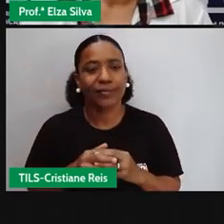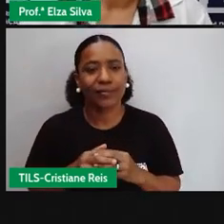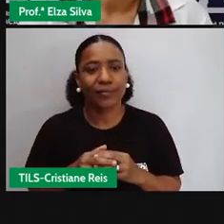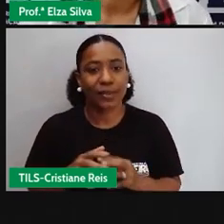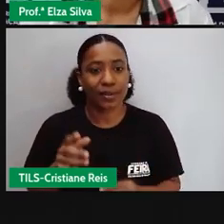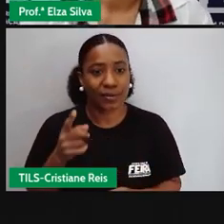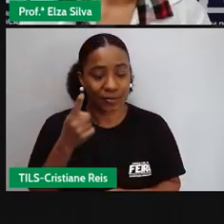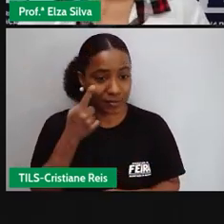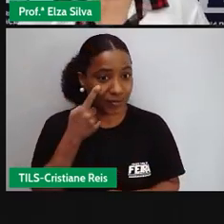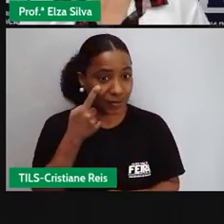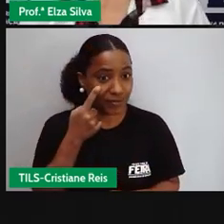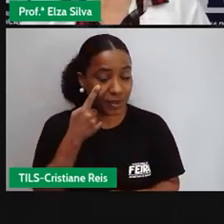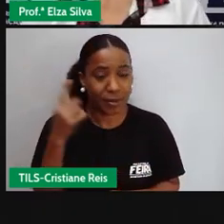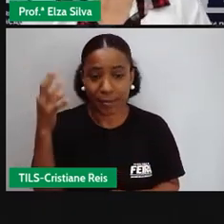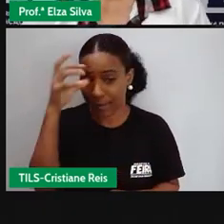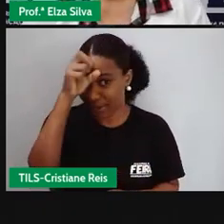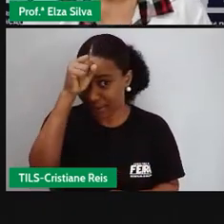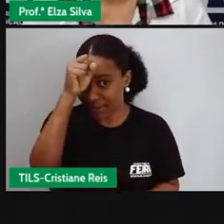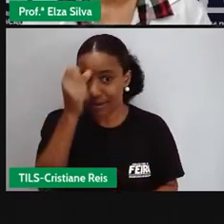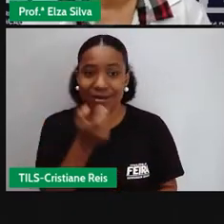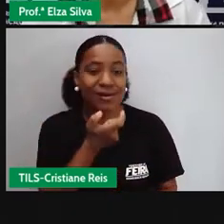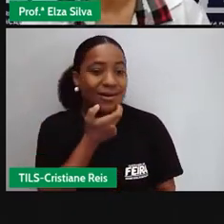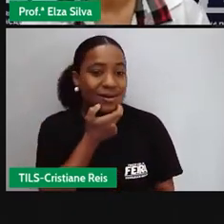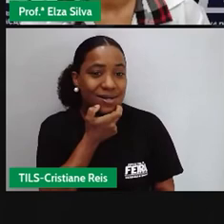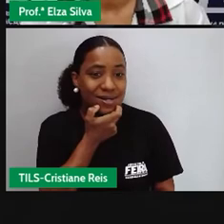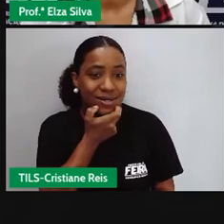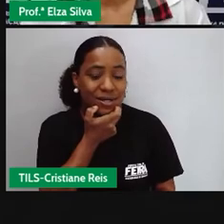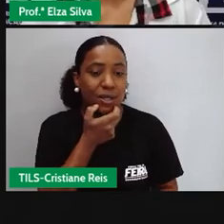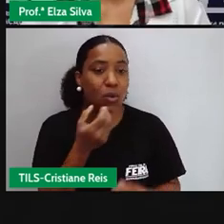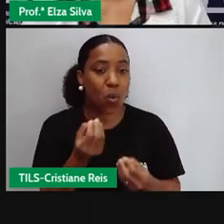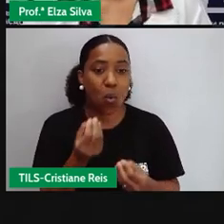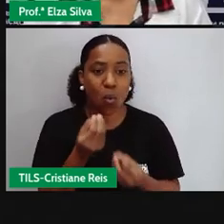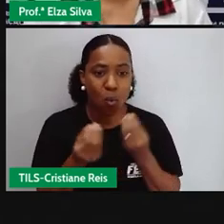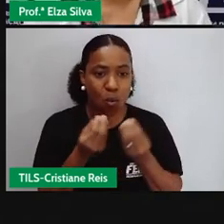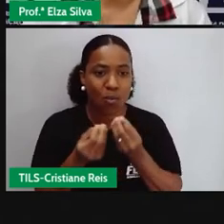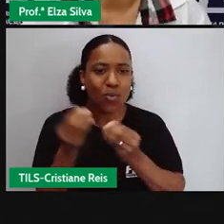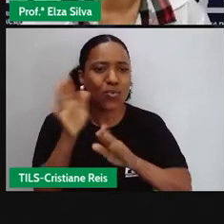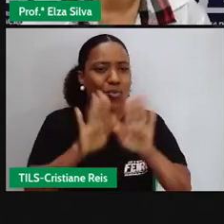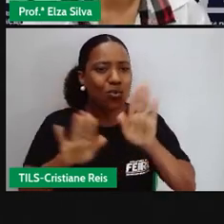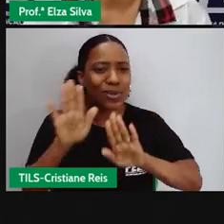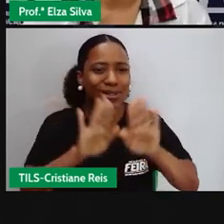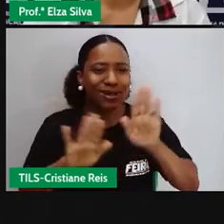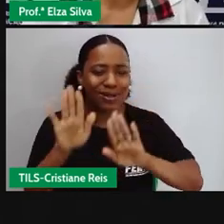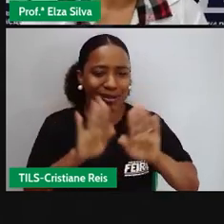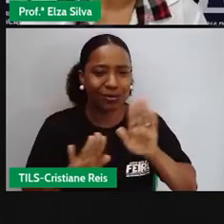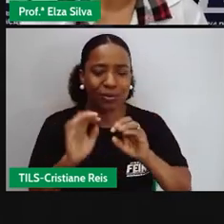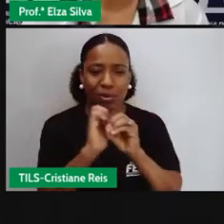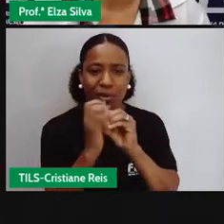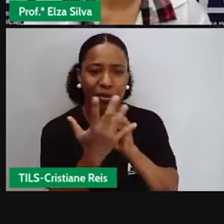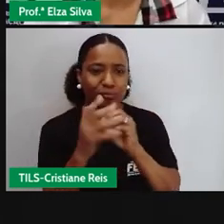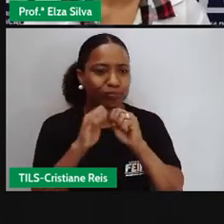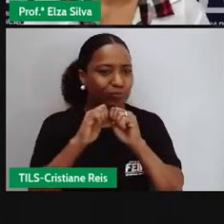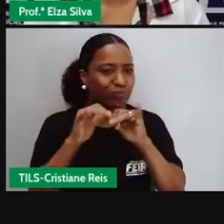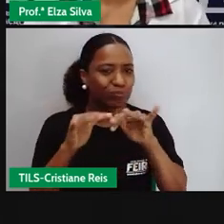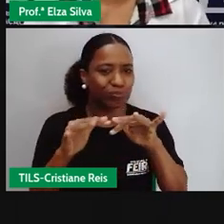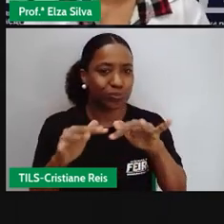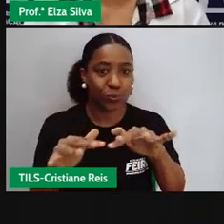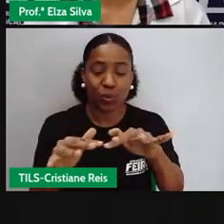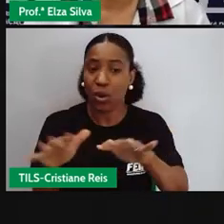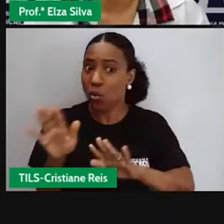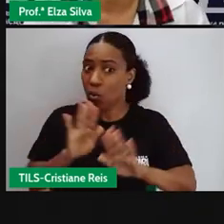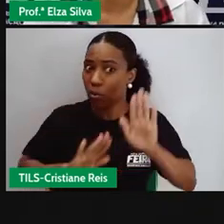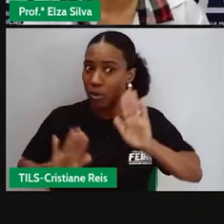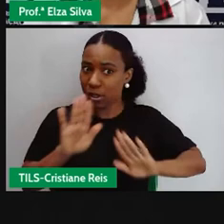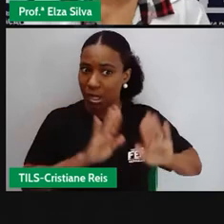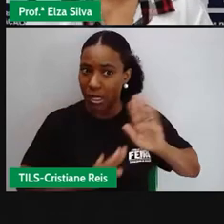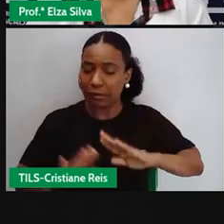Vamos lá? Vamos aprender em inglês alguns comandos a respeito desses cuidados que não podem faltar de